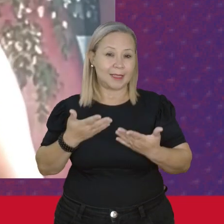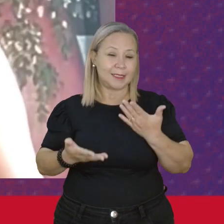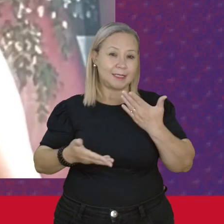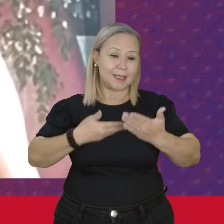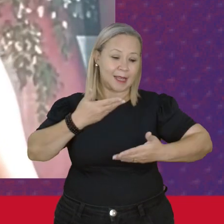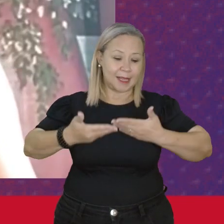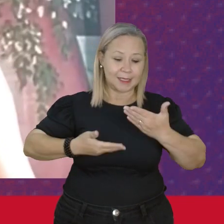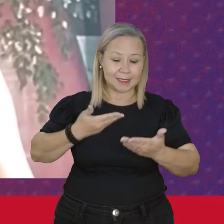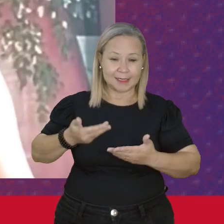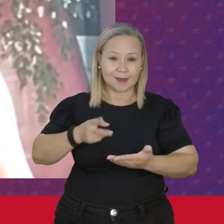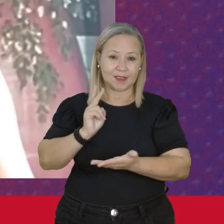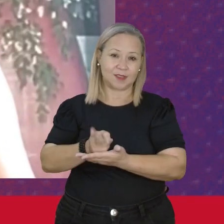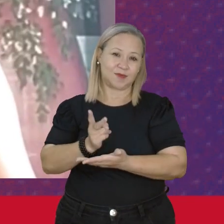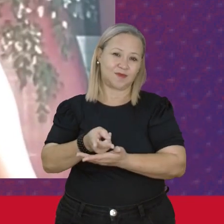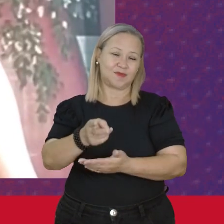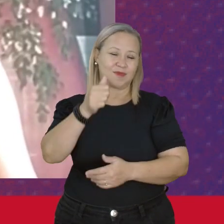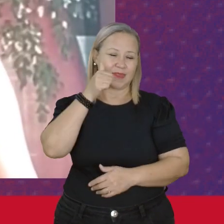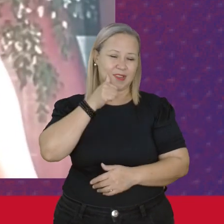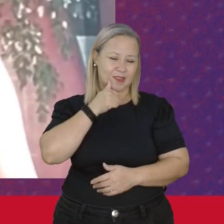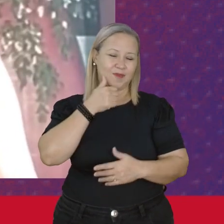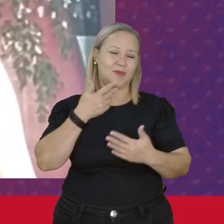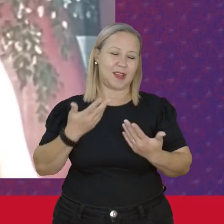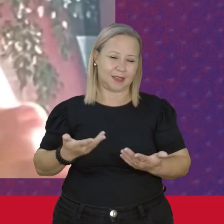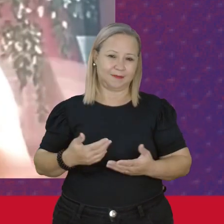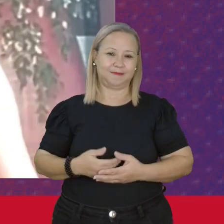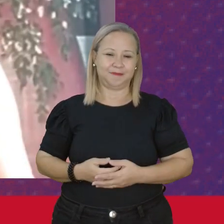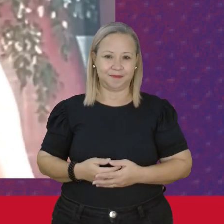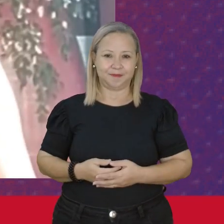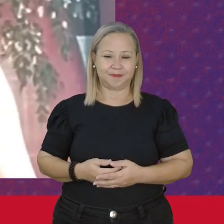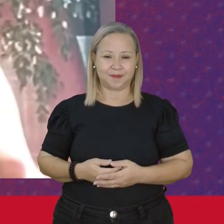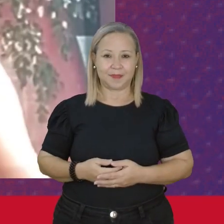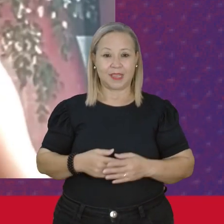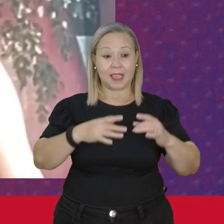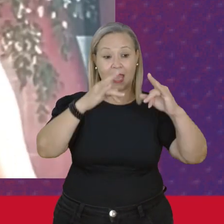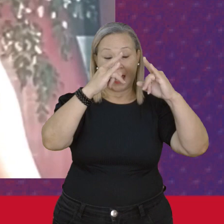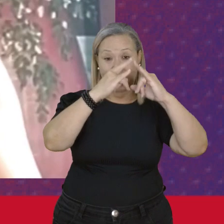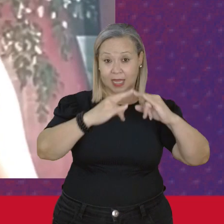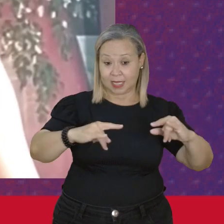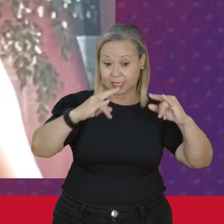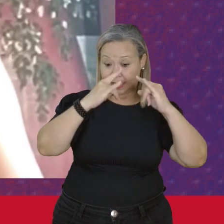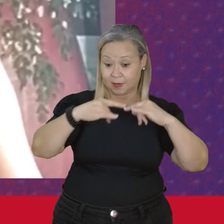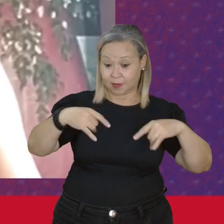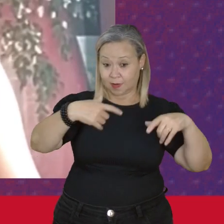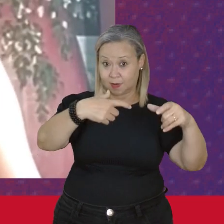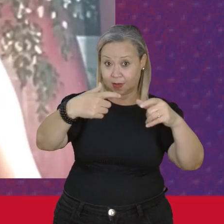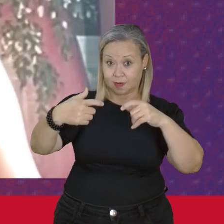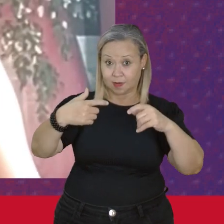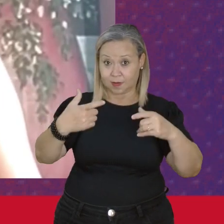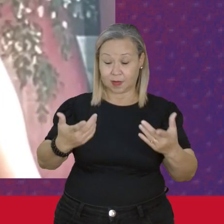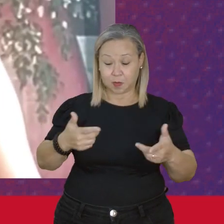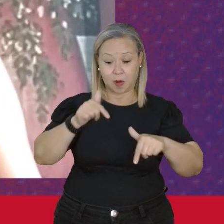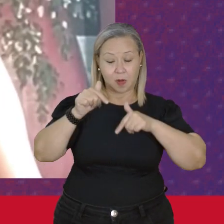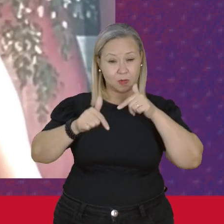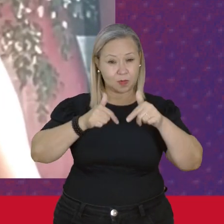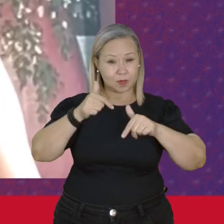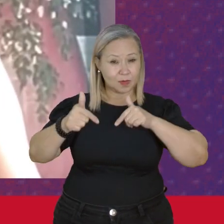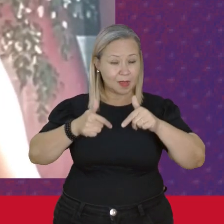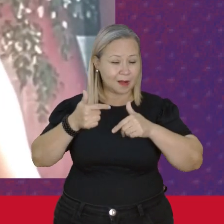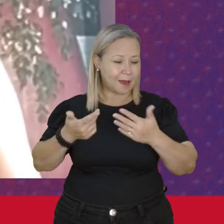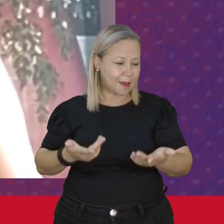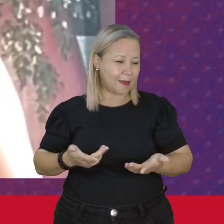perseverança das mulheres Na aldeia Nas suas tarefas diárias